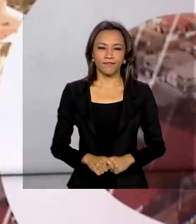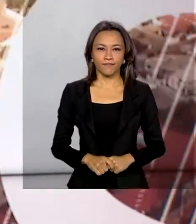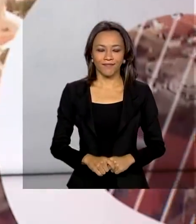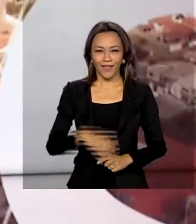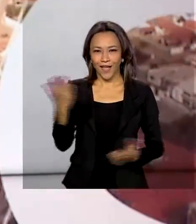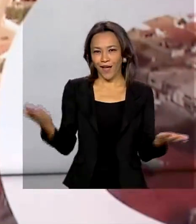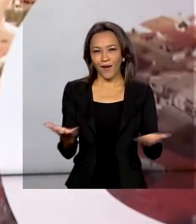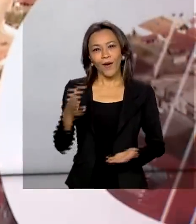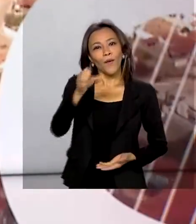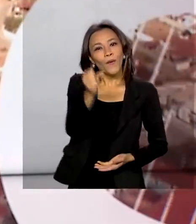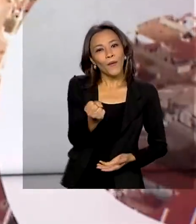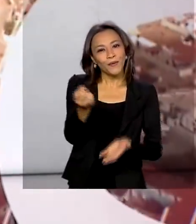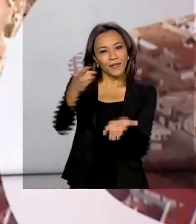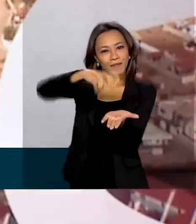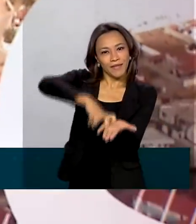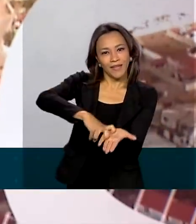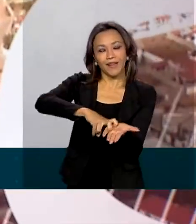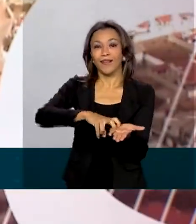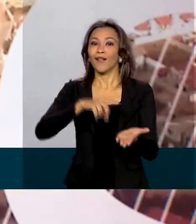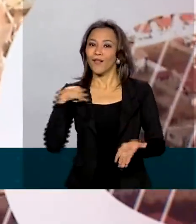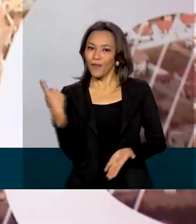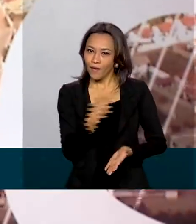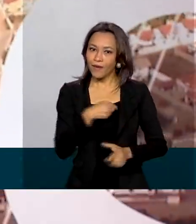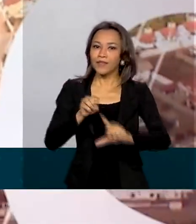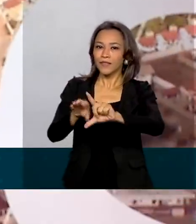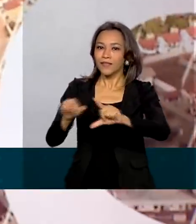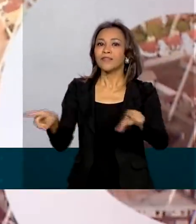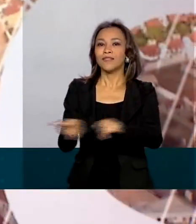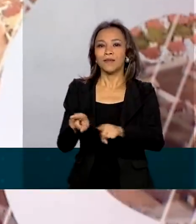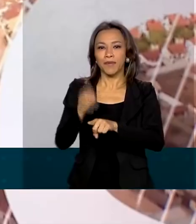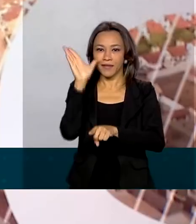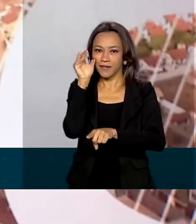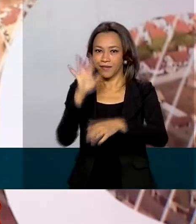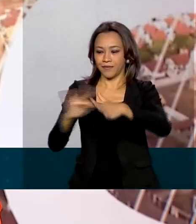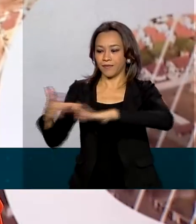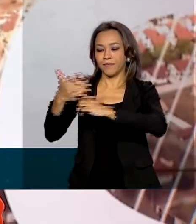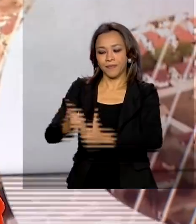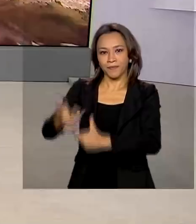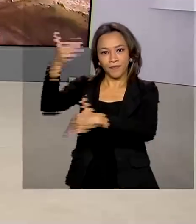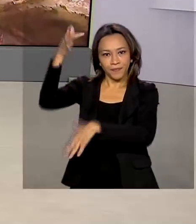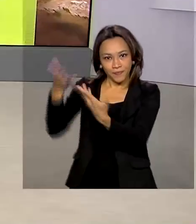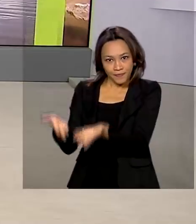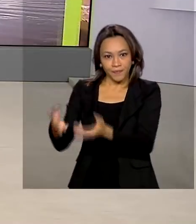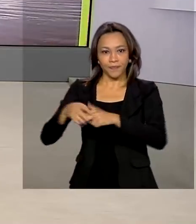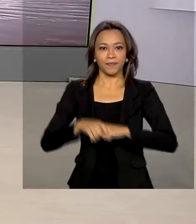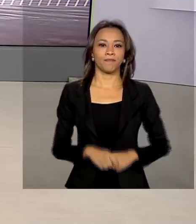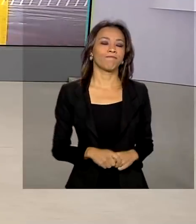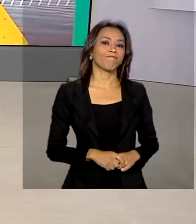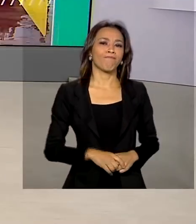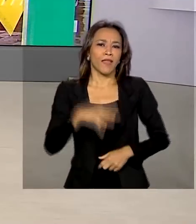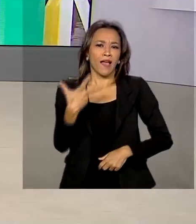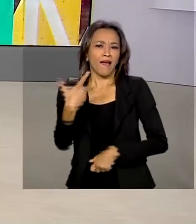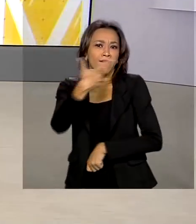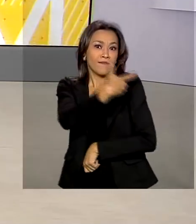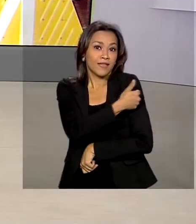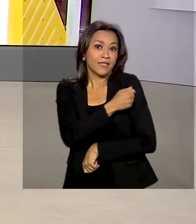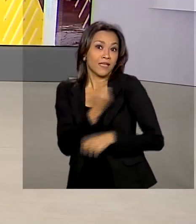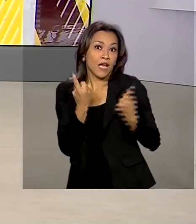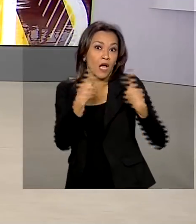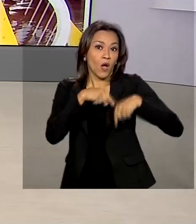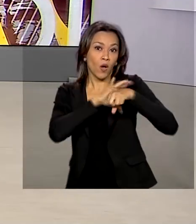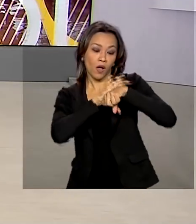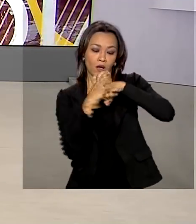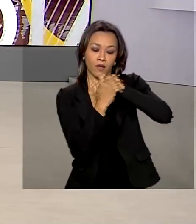Agora são 8 horas da manhã e estamos ao vivo também pelas redes sociais. A vacina contra a Covid-19